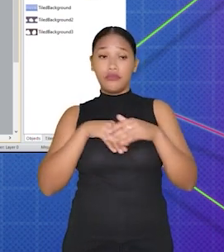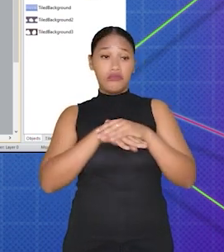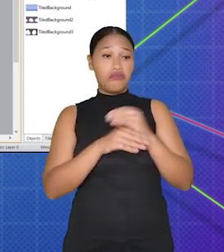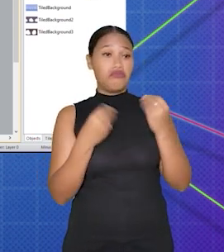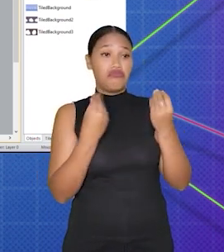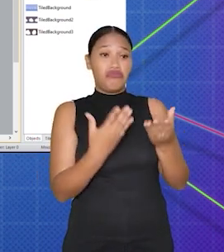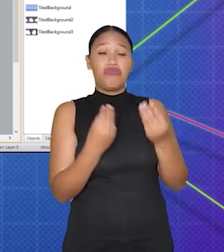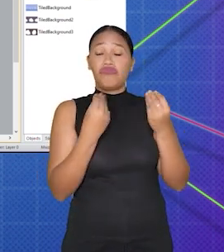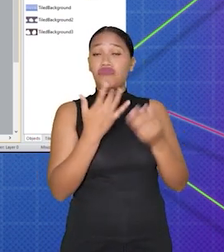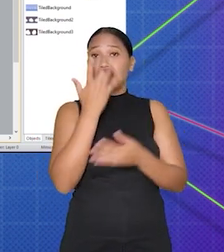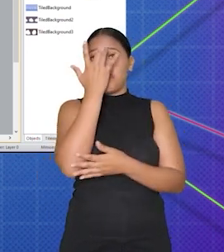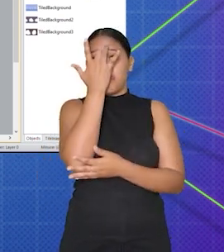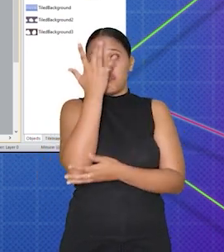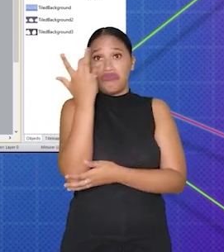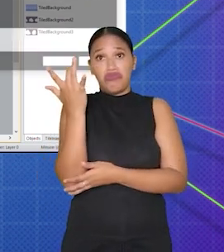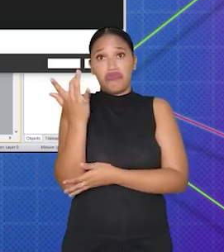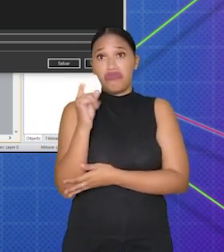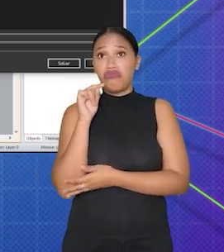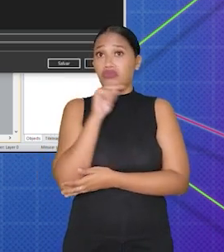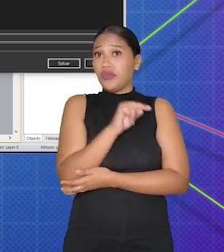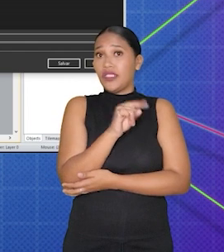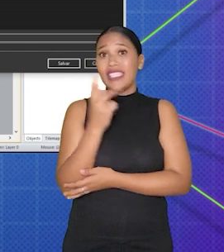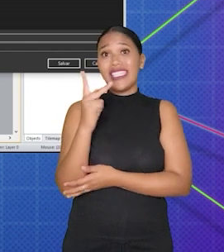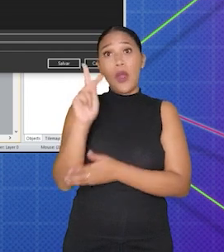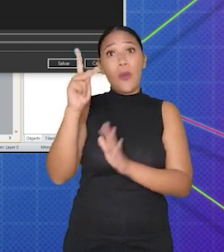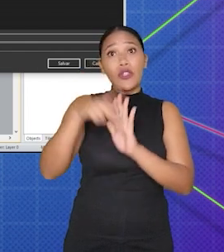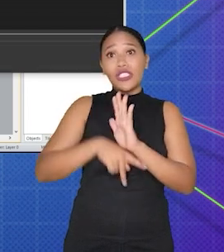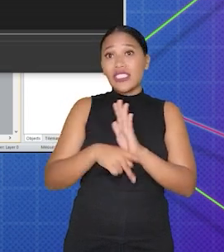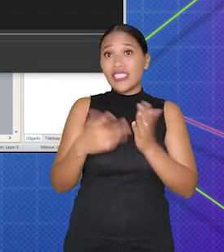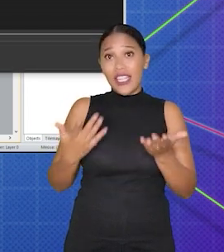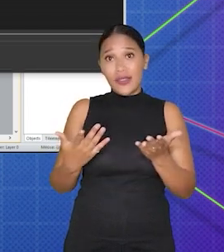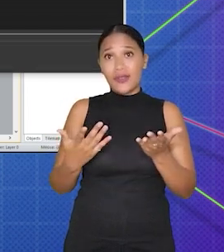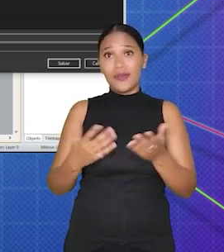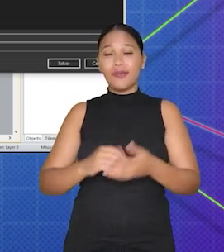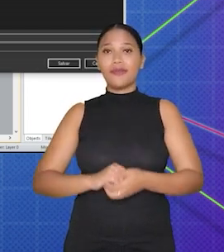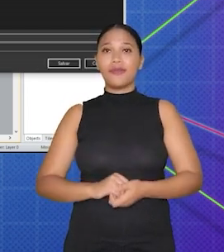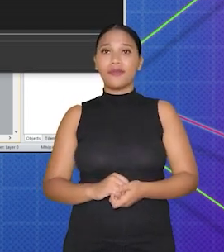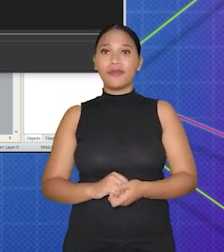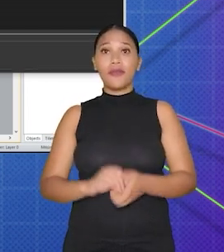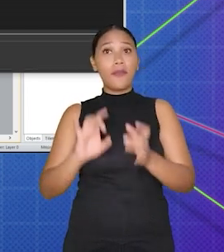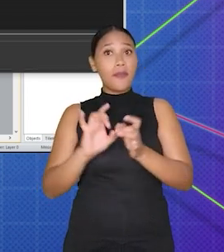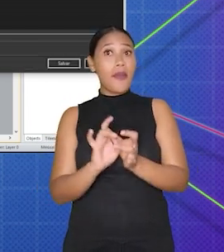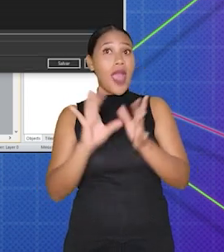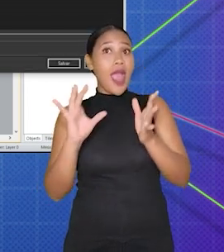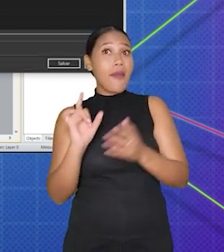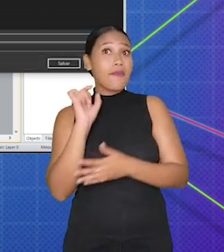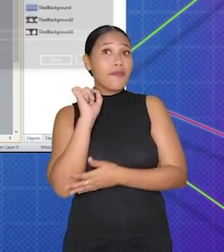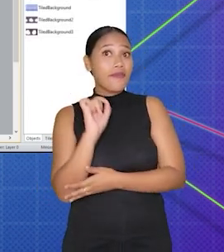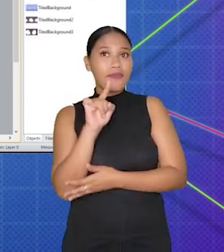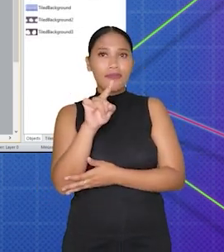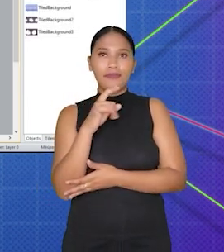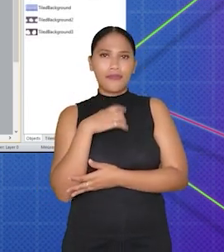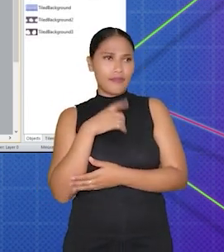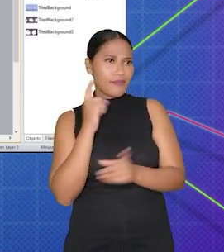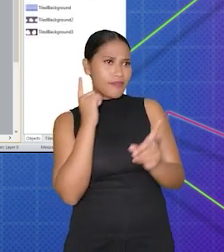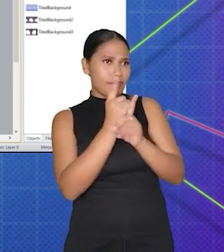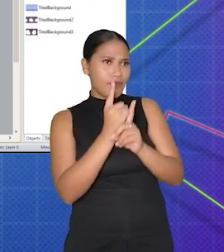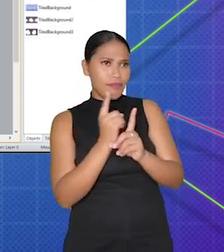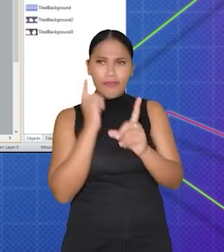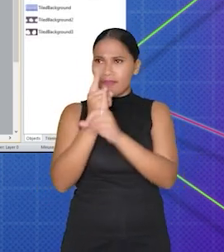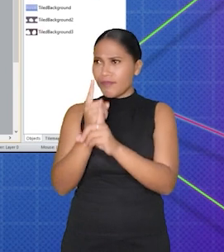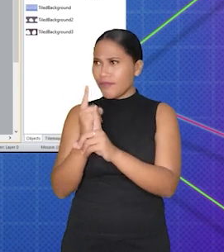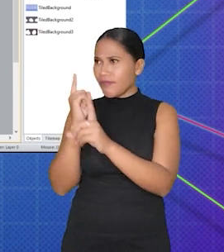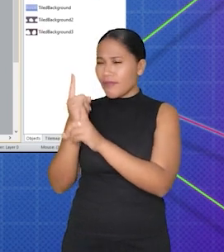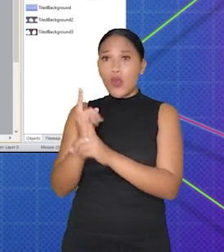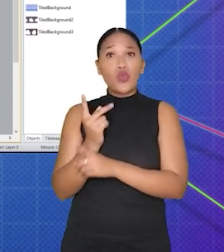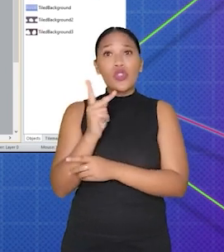adicionar facilmente caixas de colisão aos sprites em seu projeto no Construct 2, permitindo assim que você detecte colisões